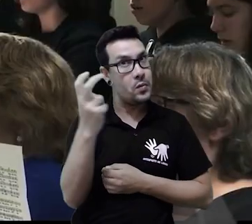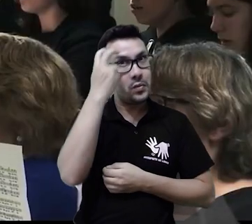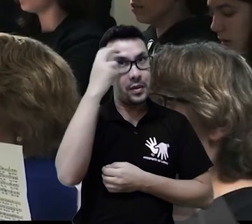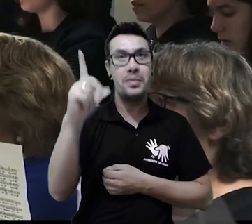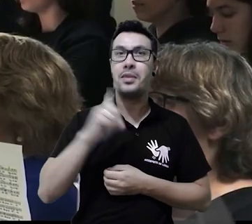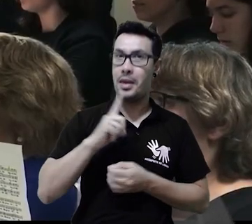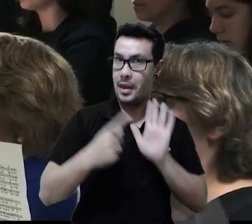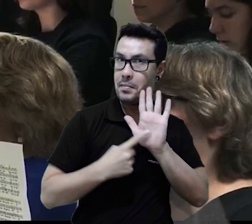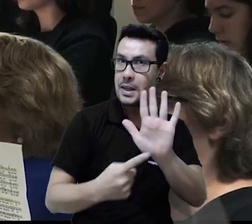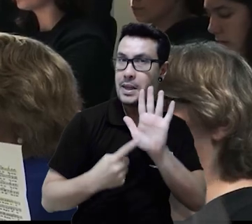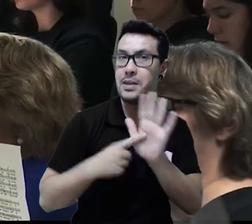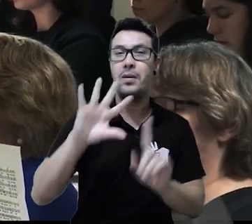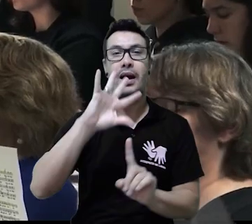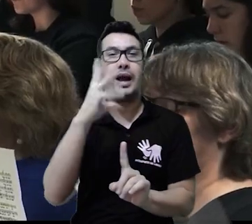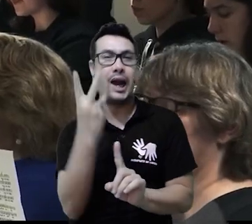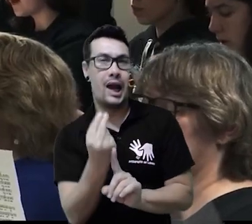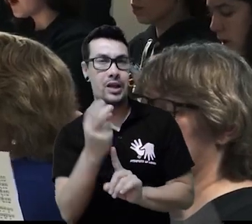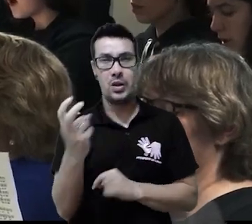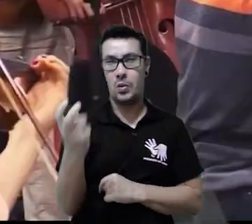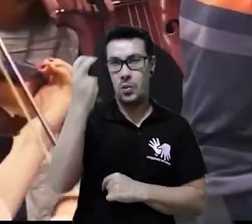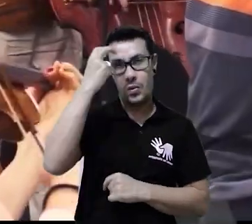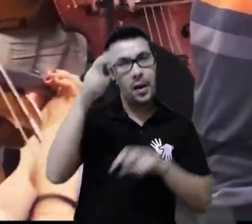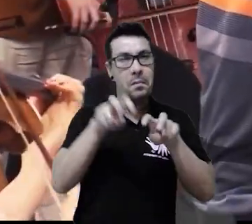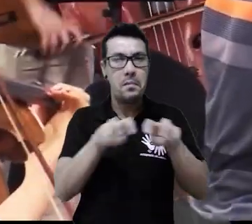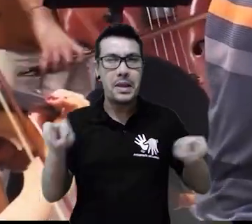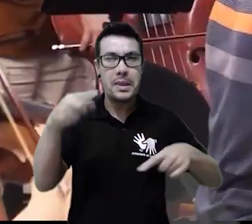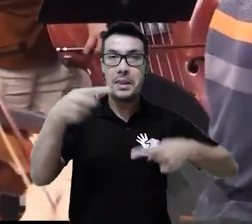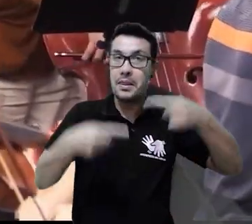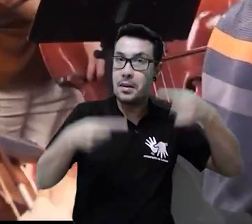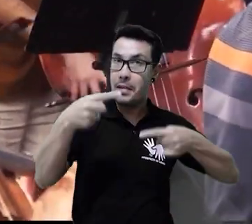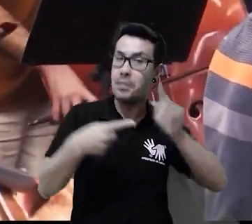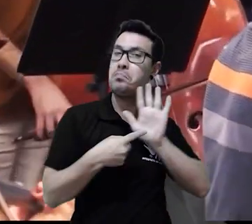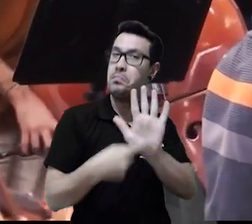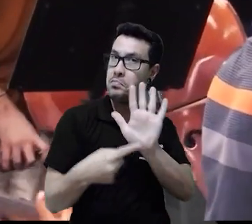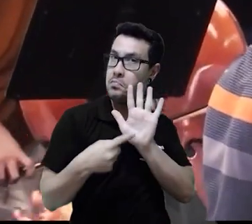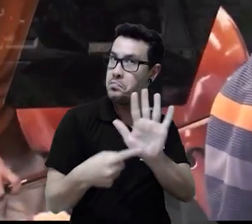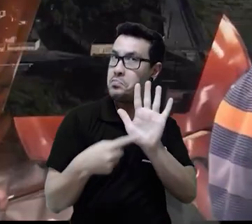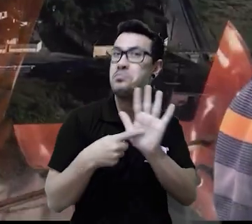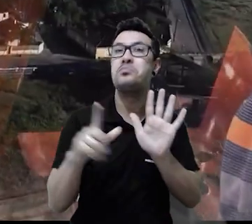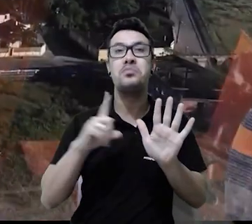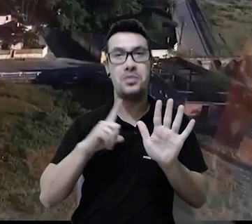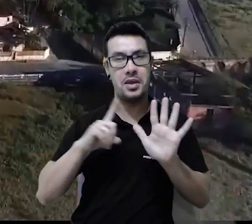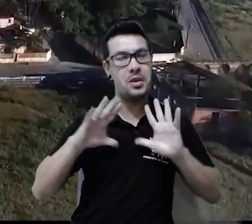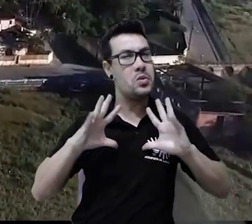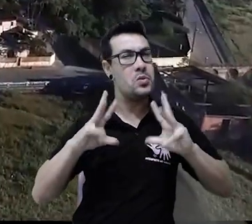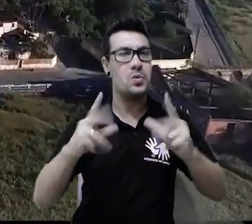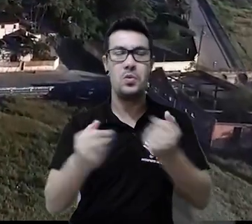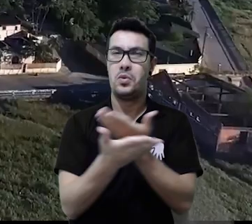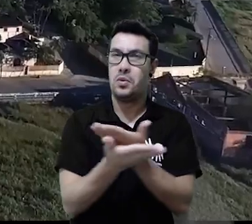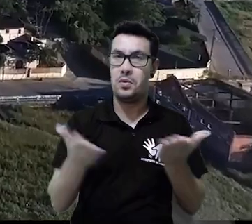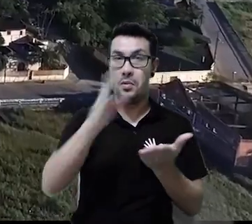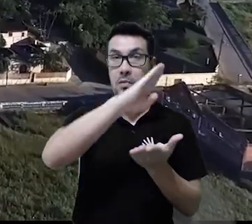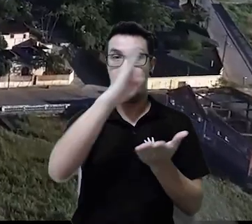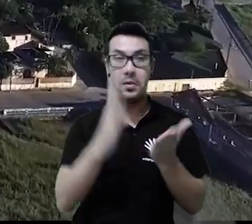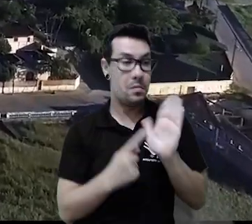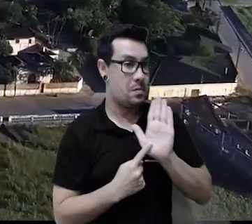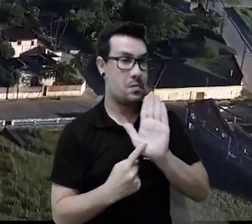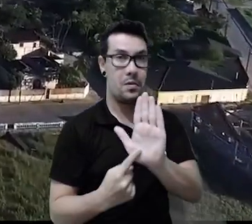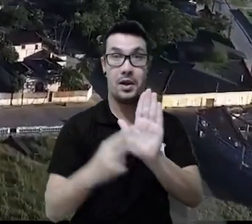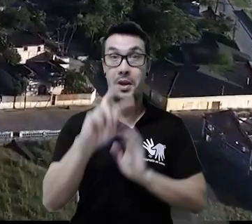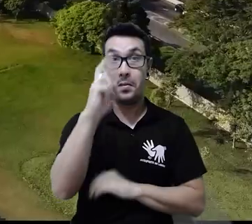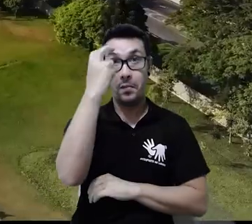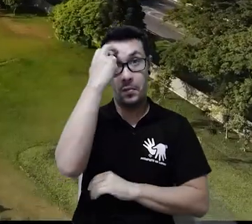artísticas, culturais, mesas de debates e exposições apresentam a todo o Brasil a cultura do Paraná.